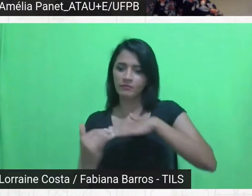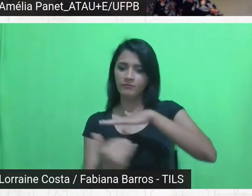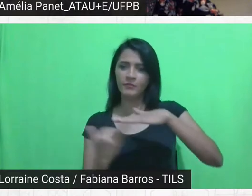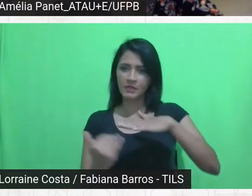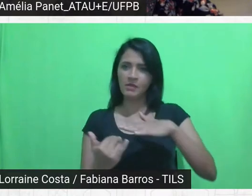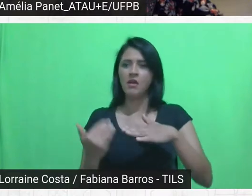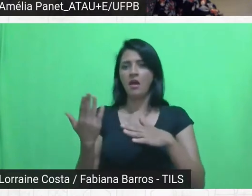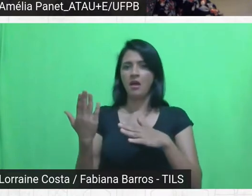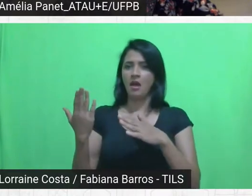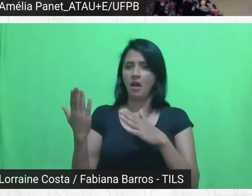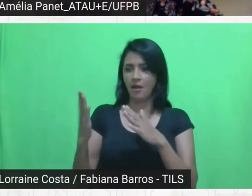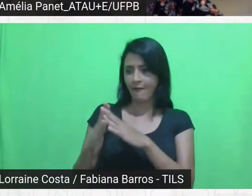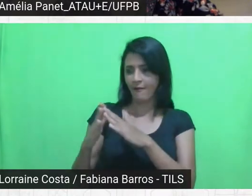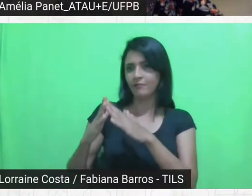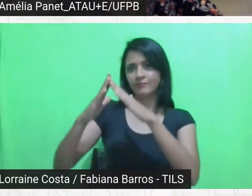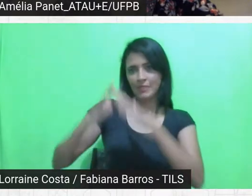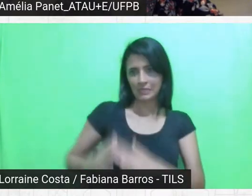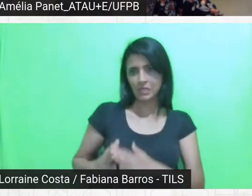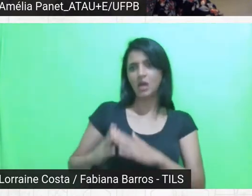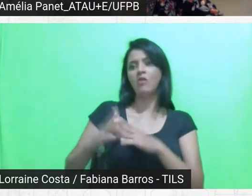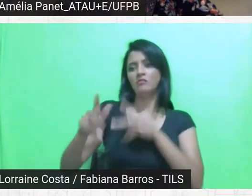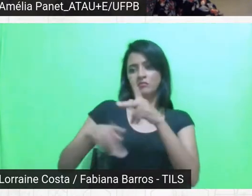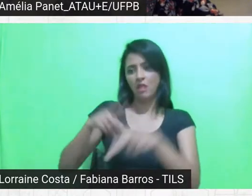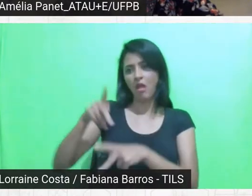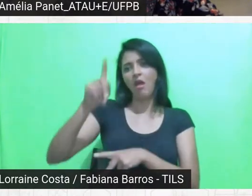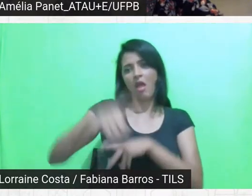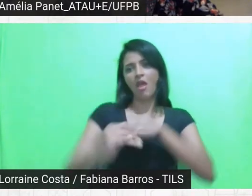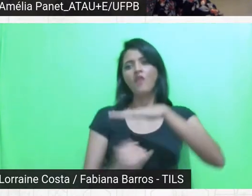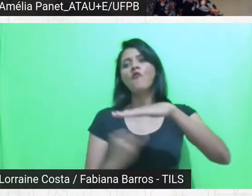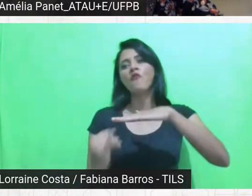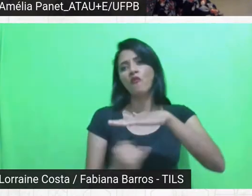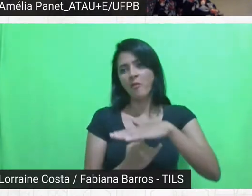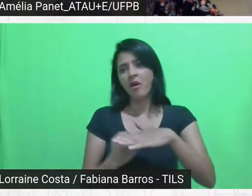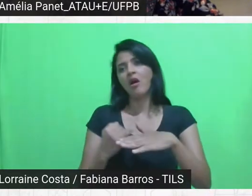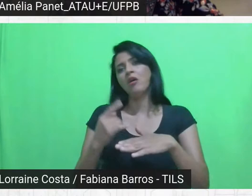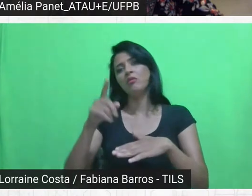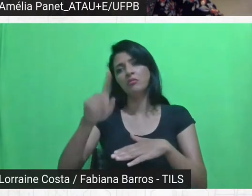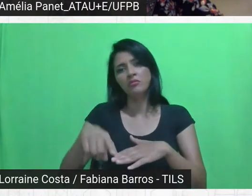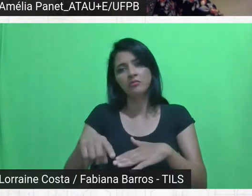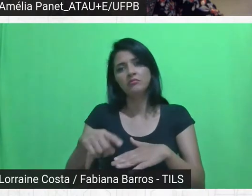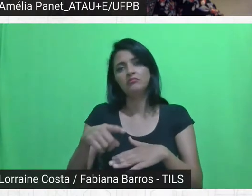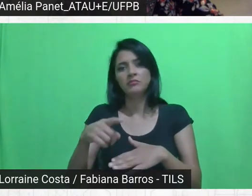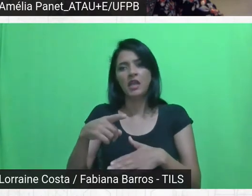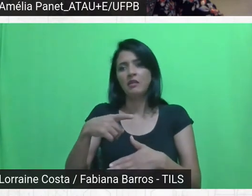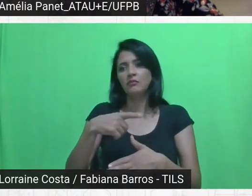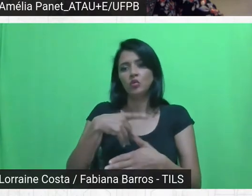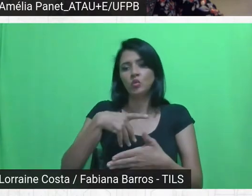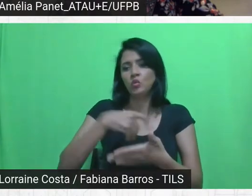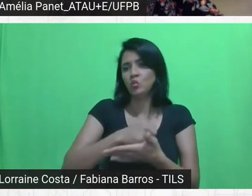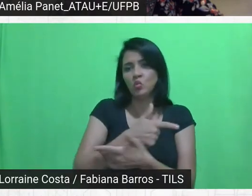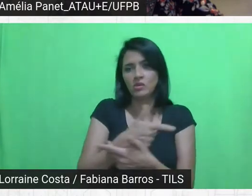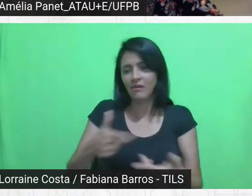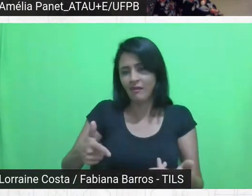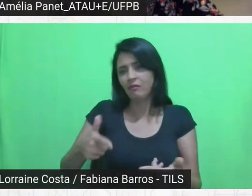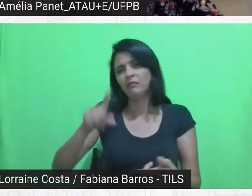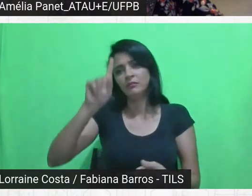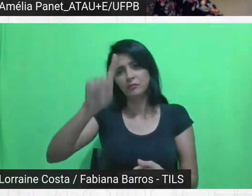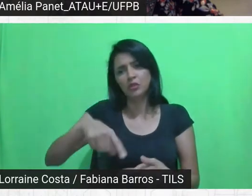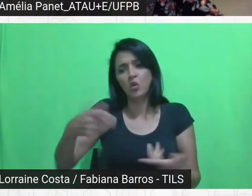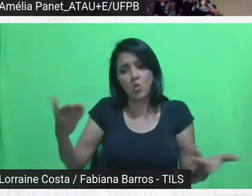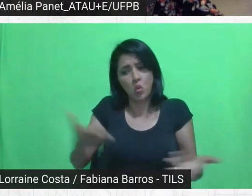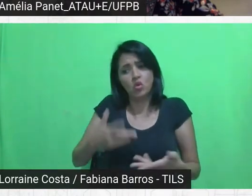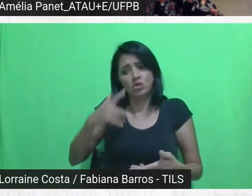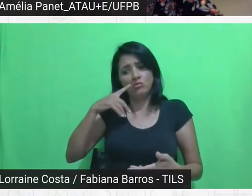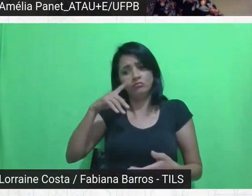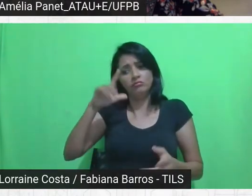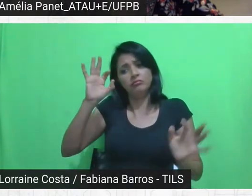é informal, gente, a ação, eu hoje estou convencida que o informal acaba